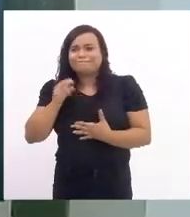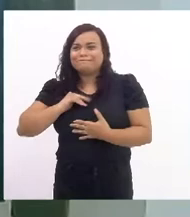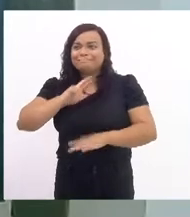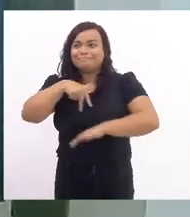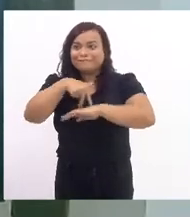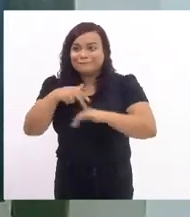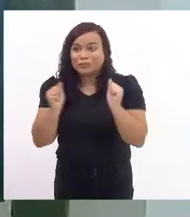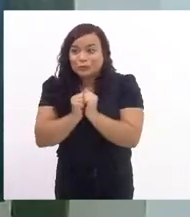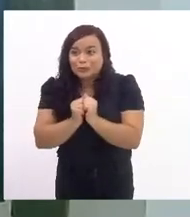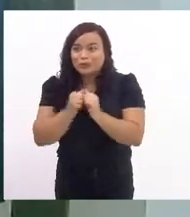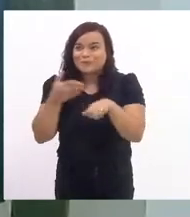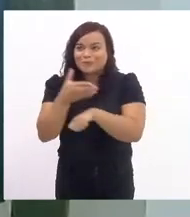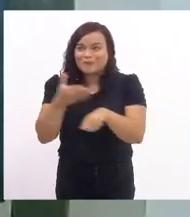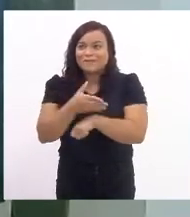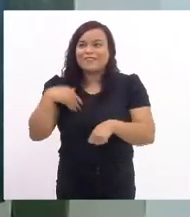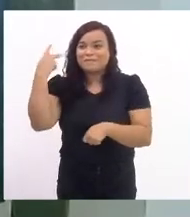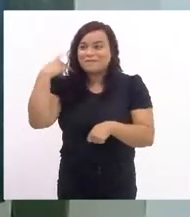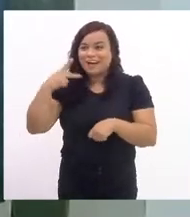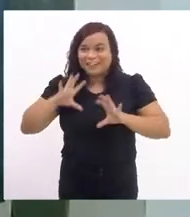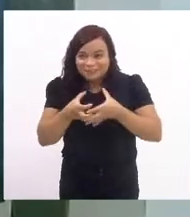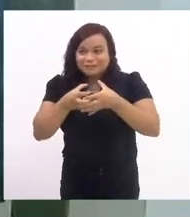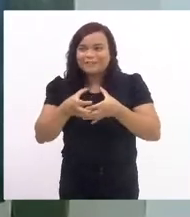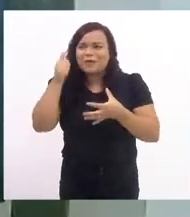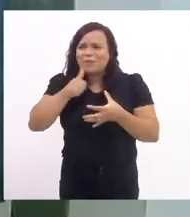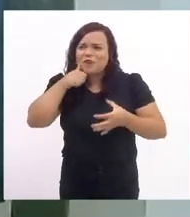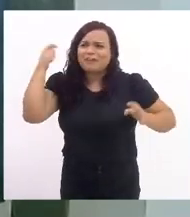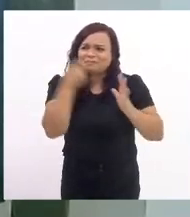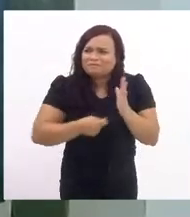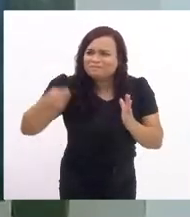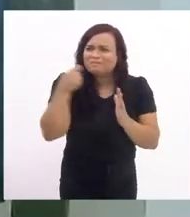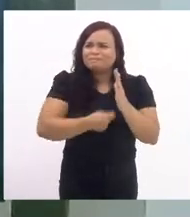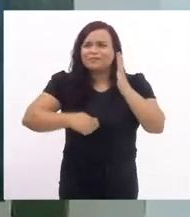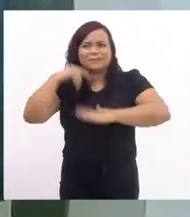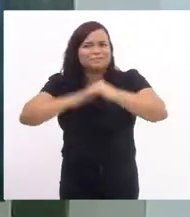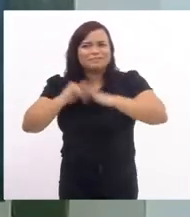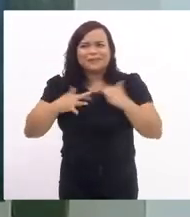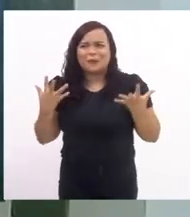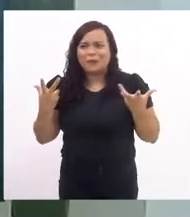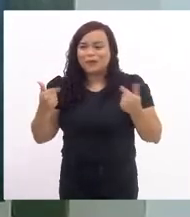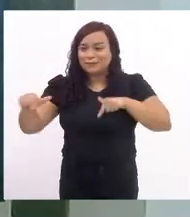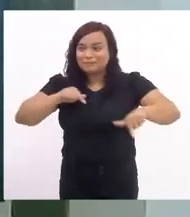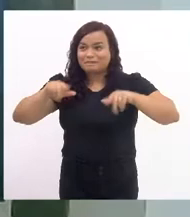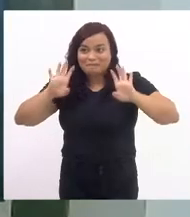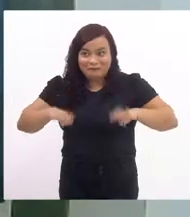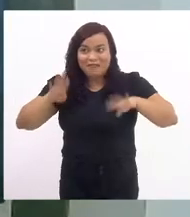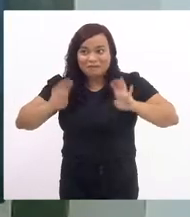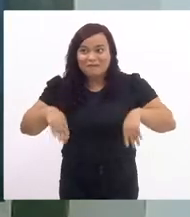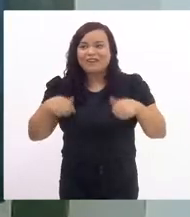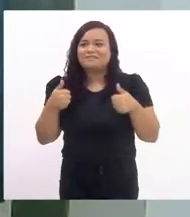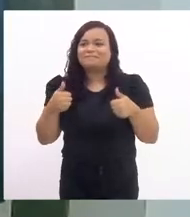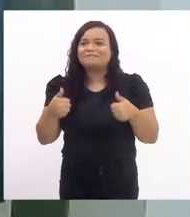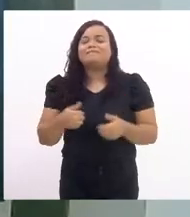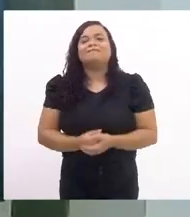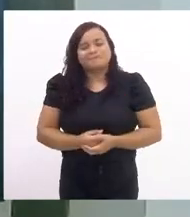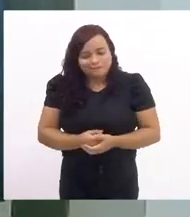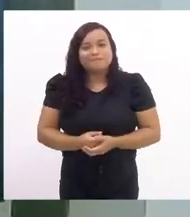Parlamento, com mulheres tão aguerridas e tão competentes. E não poderia deixar